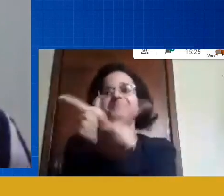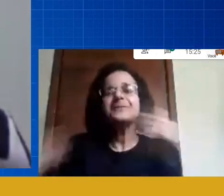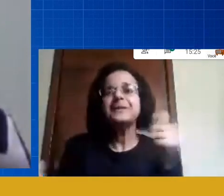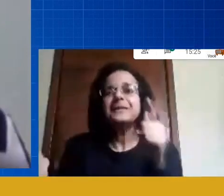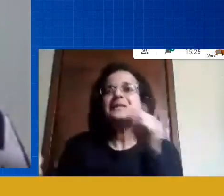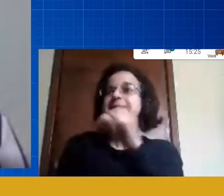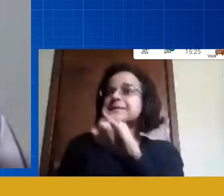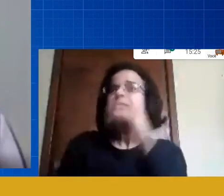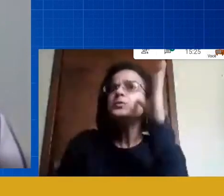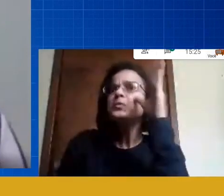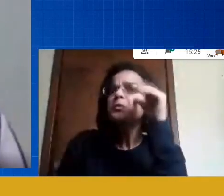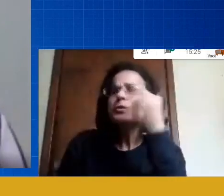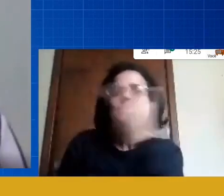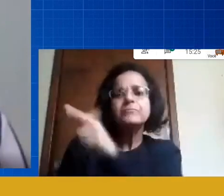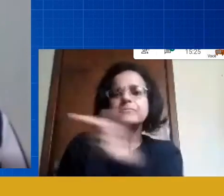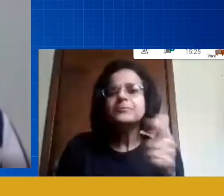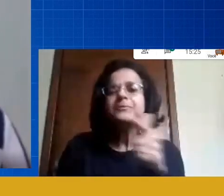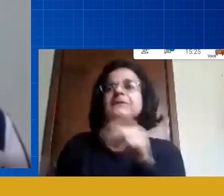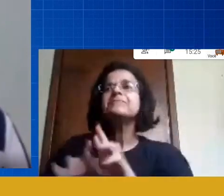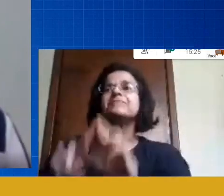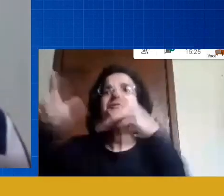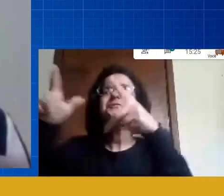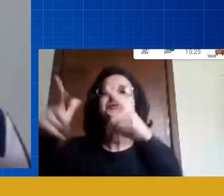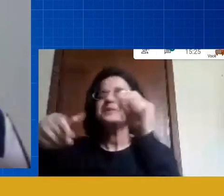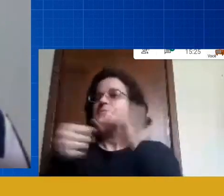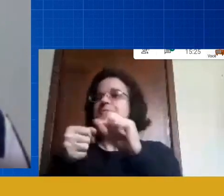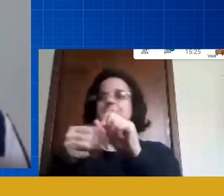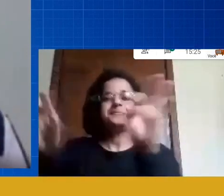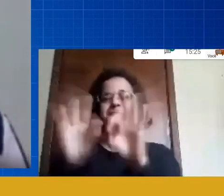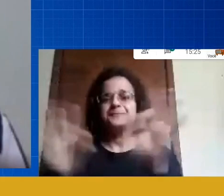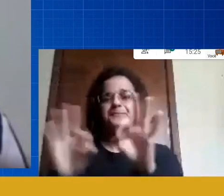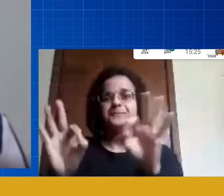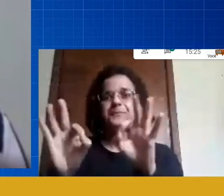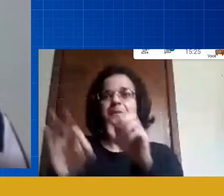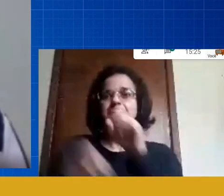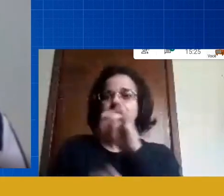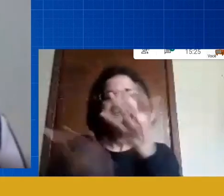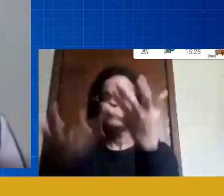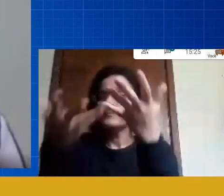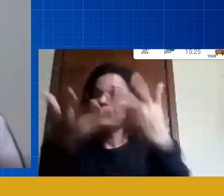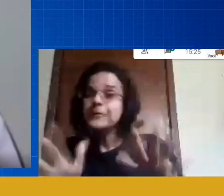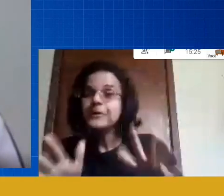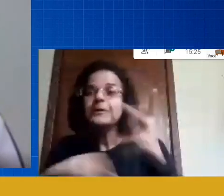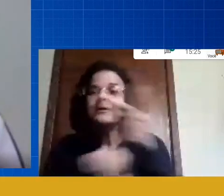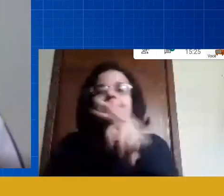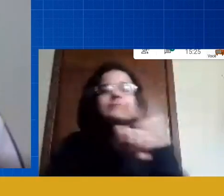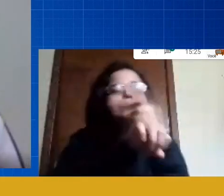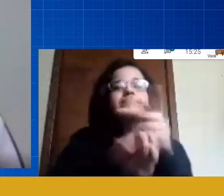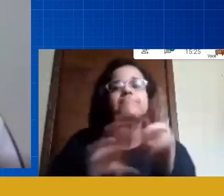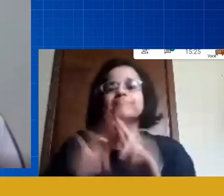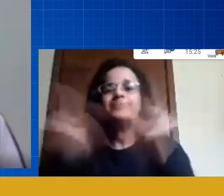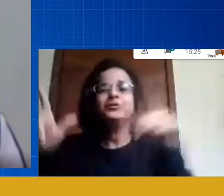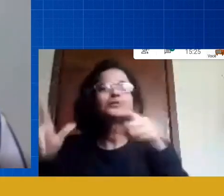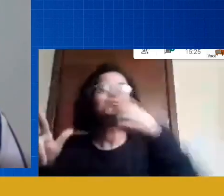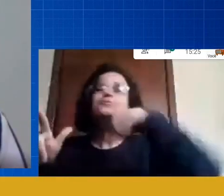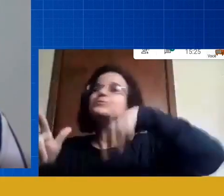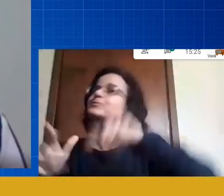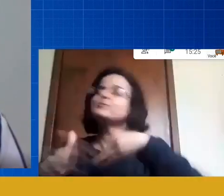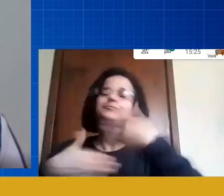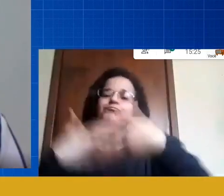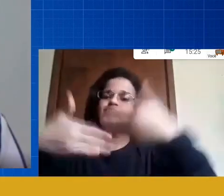coisa diferente se a gente não quiser buscar o diferente né nós não vamos conseguir avançar nunca